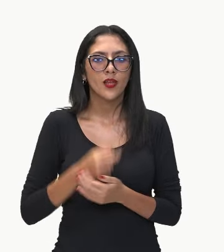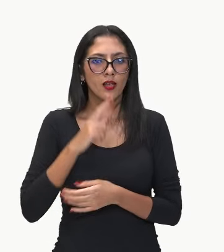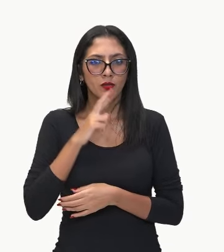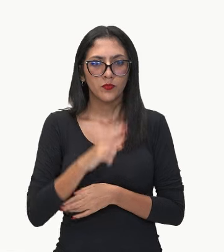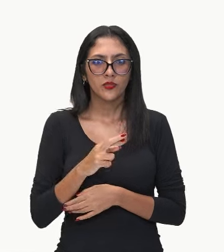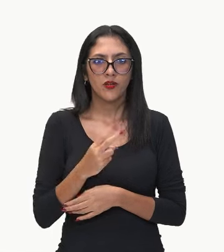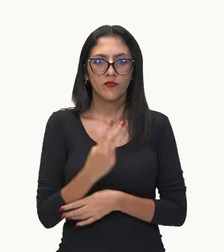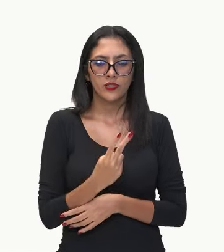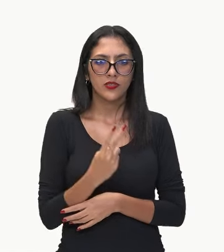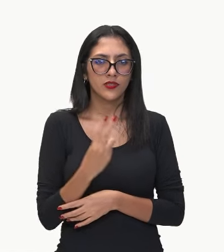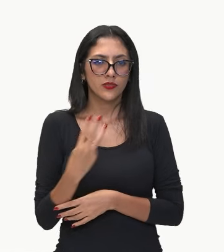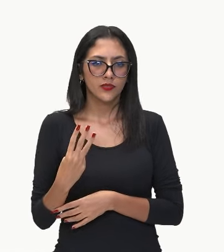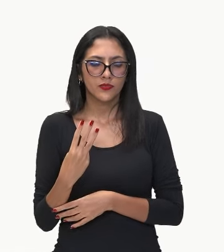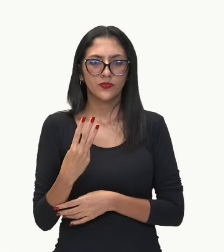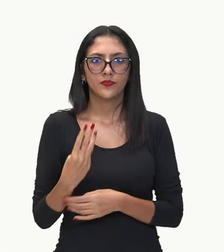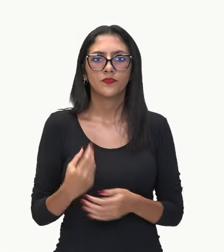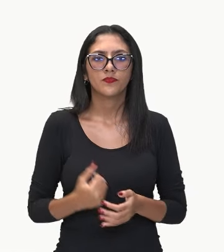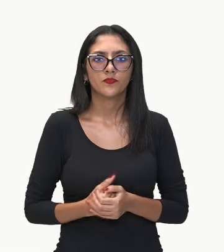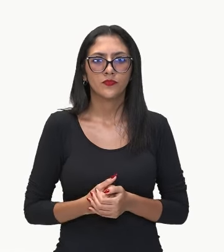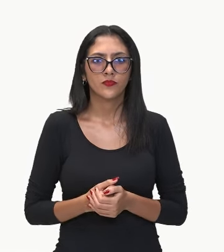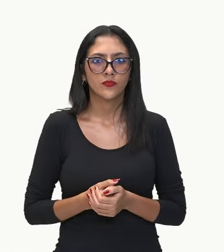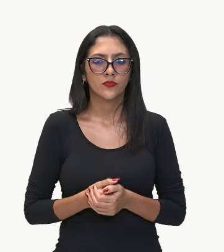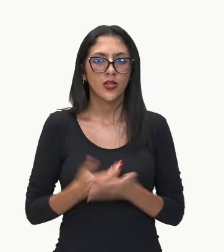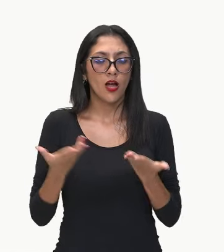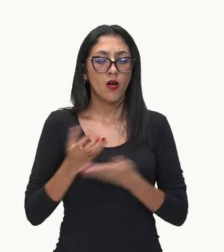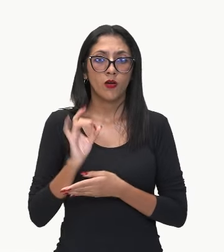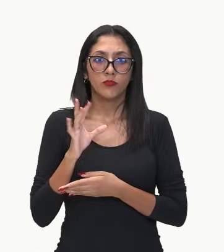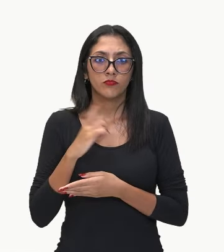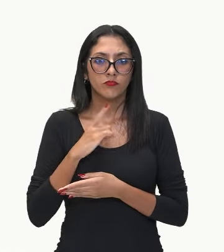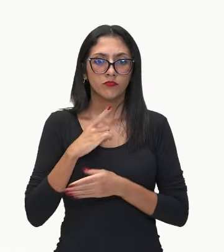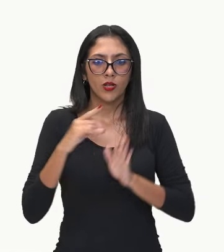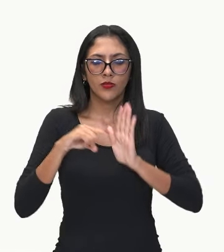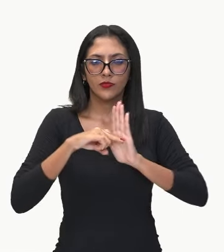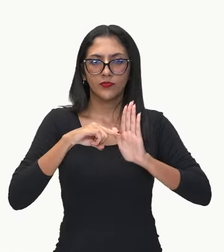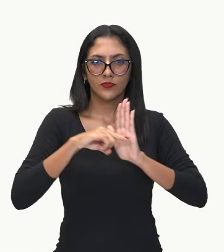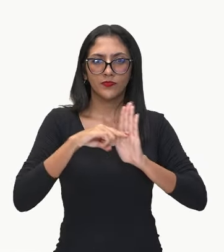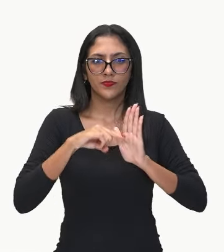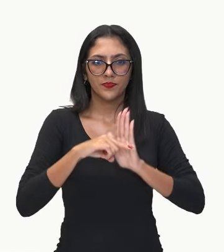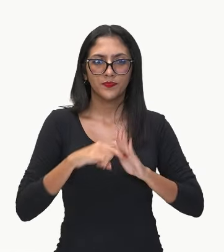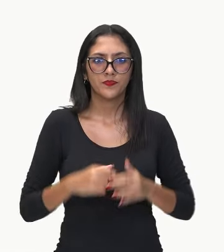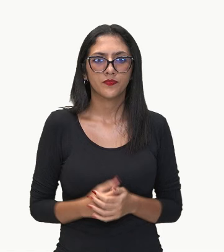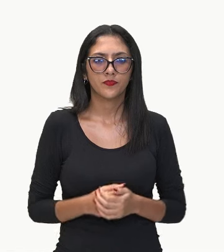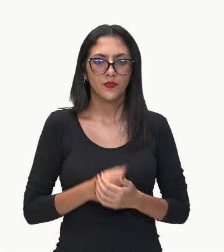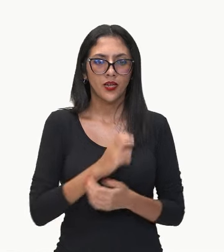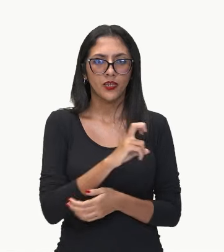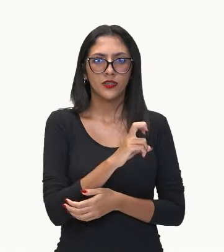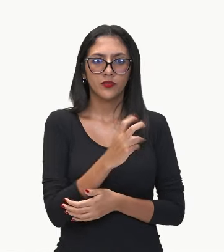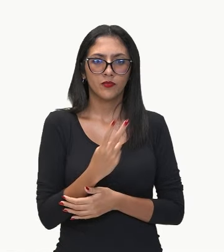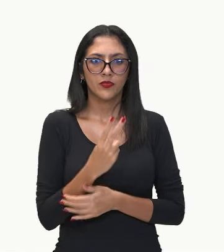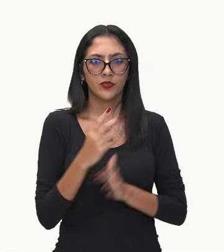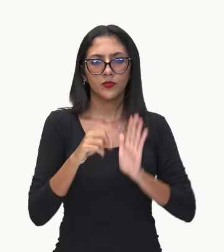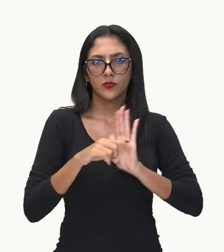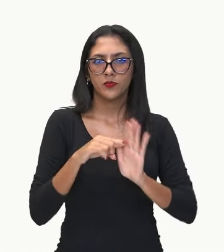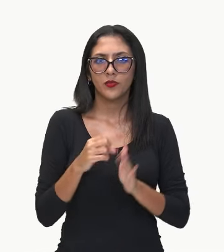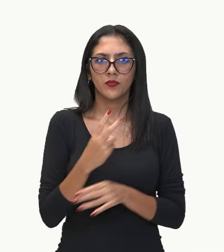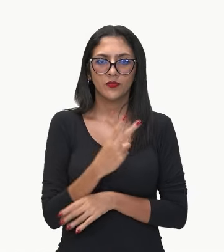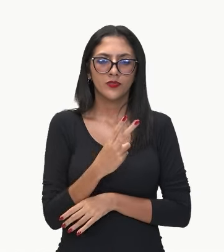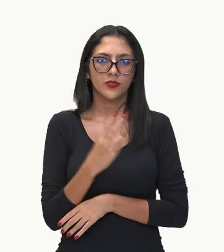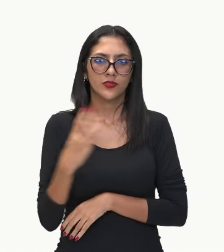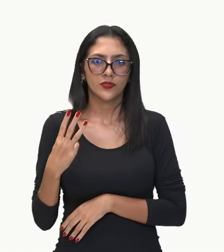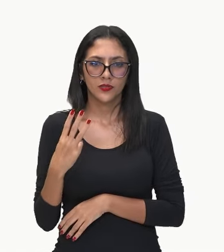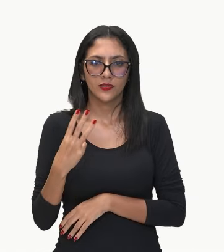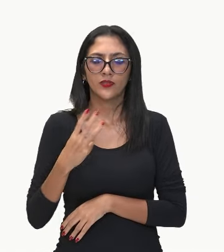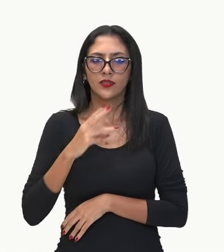23. Agora, nós vamos aí resolver essa subtração. 52 menos 23.